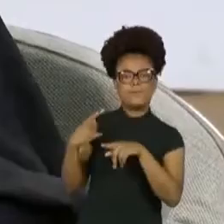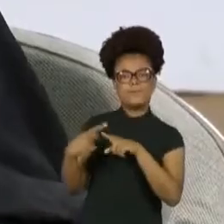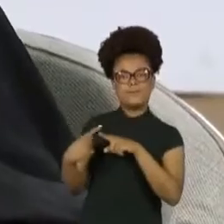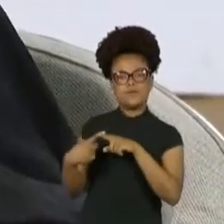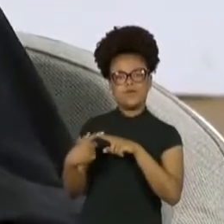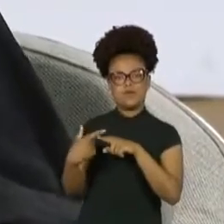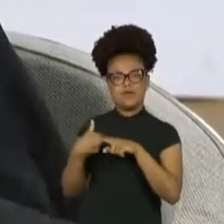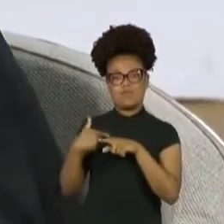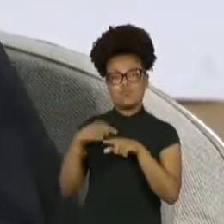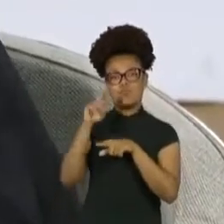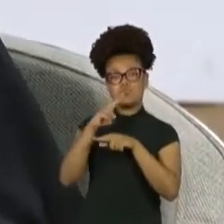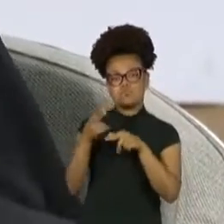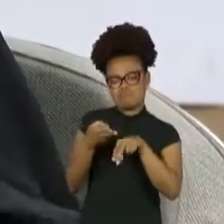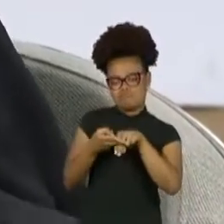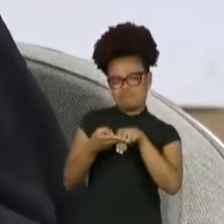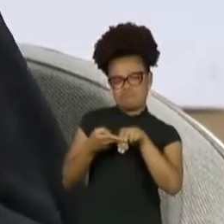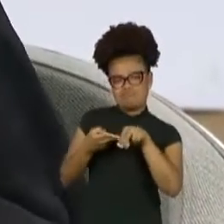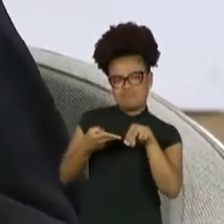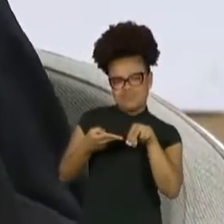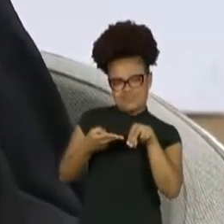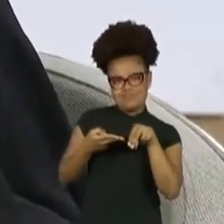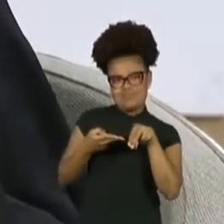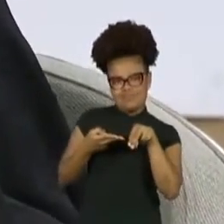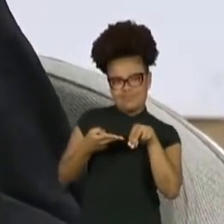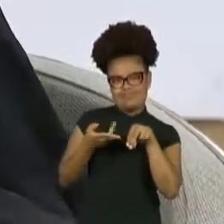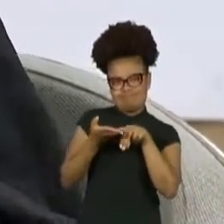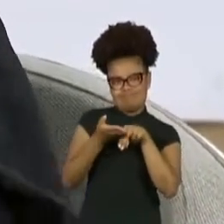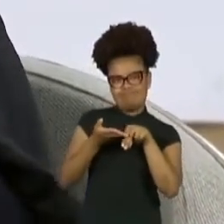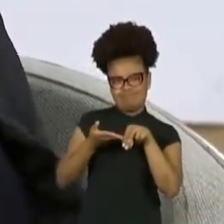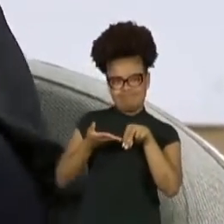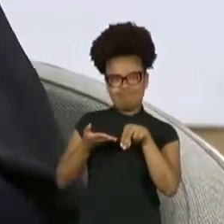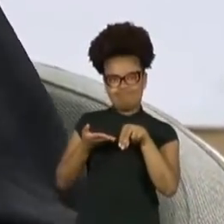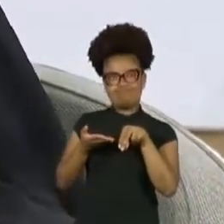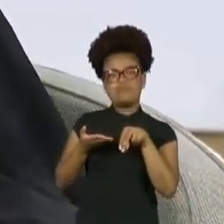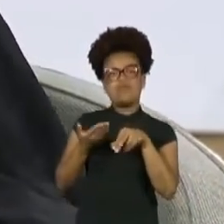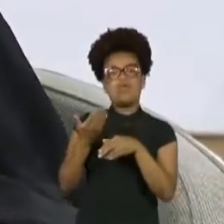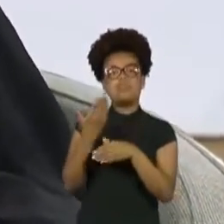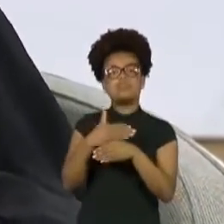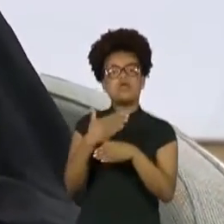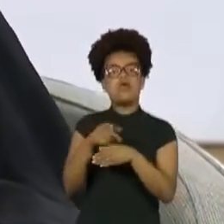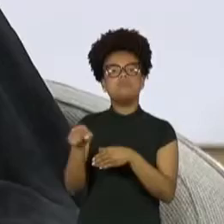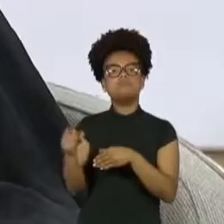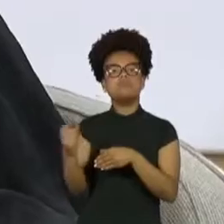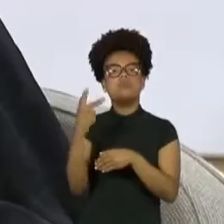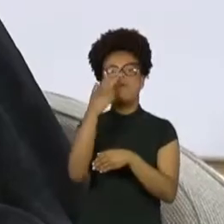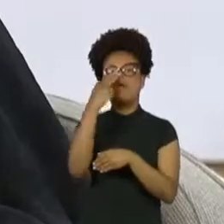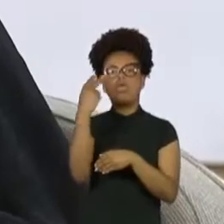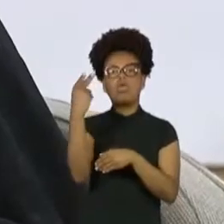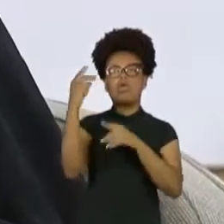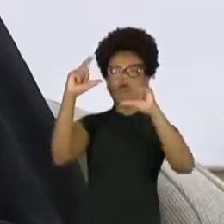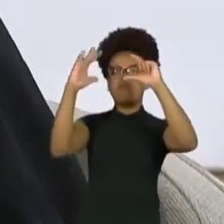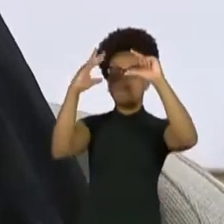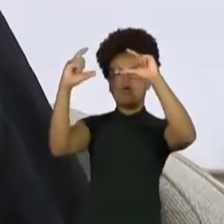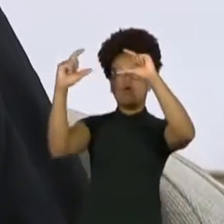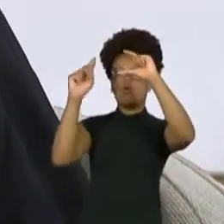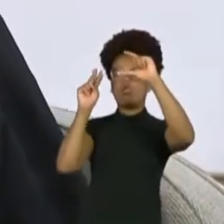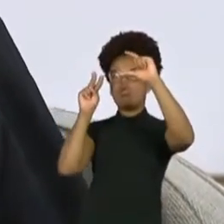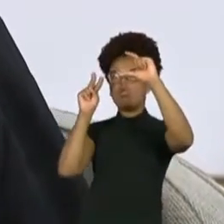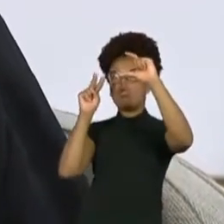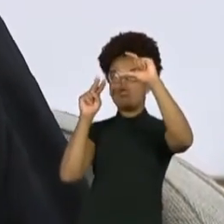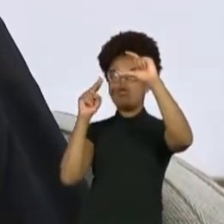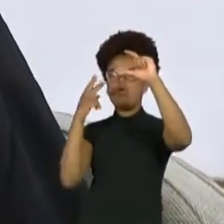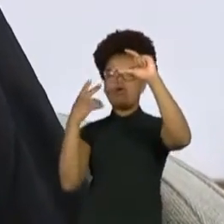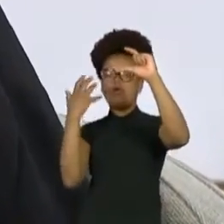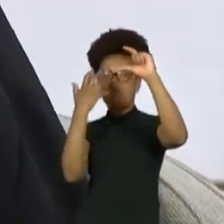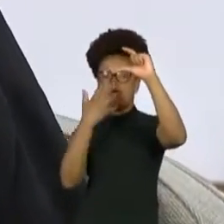aí, sabe, e o taxista, quando eu vi, ele começou a olhar pelo retrovisor e falou, é